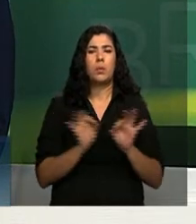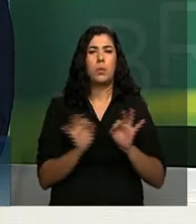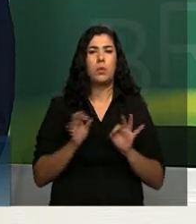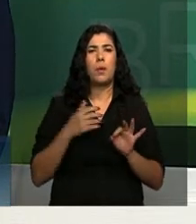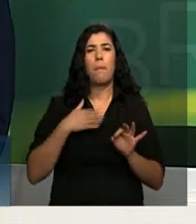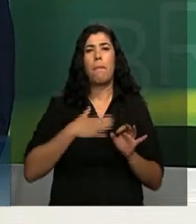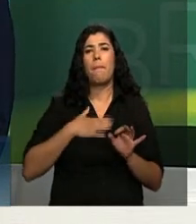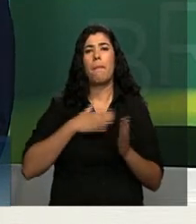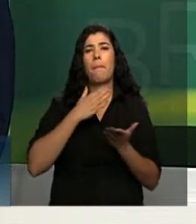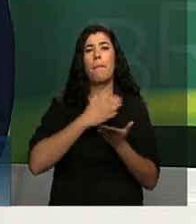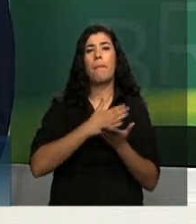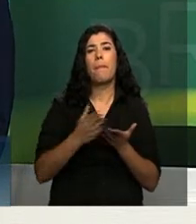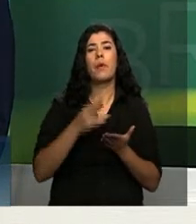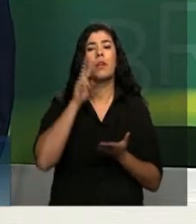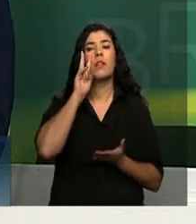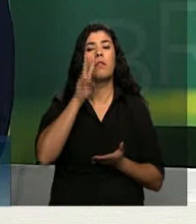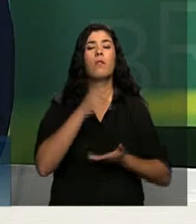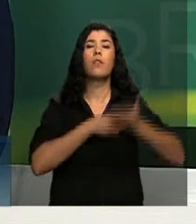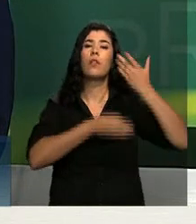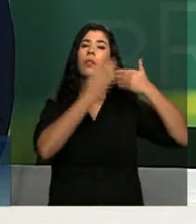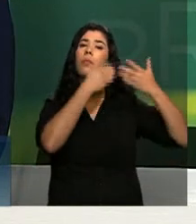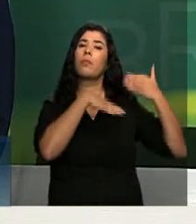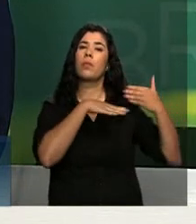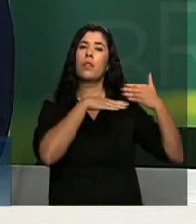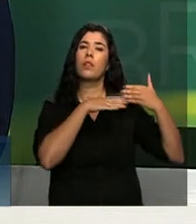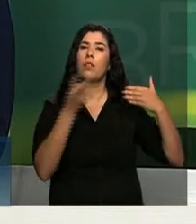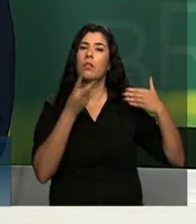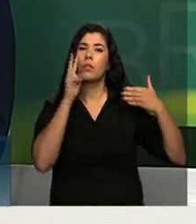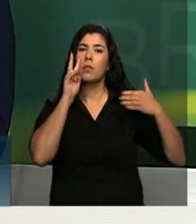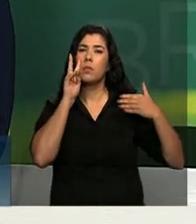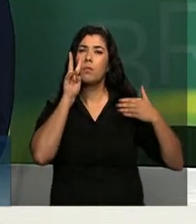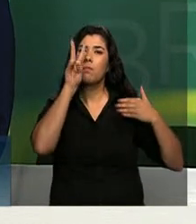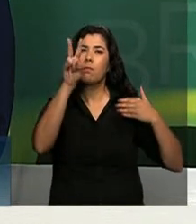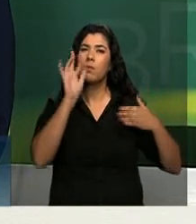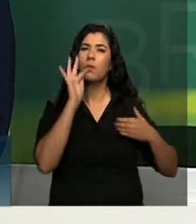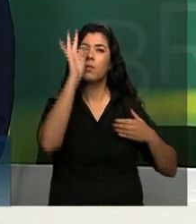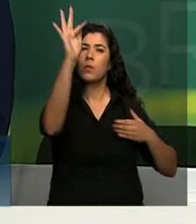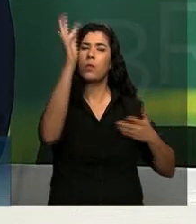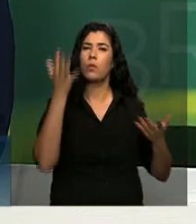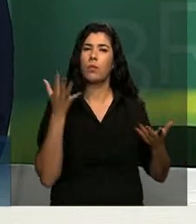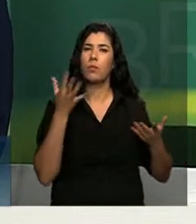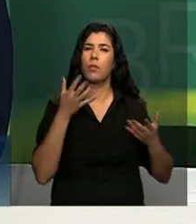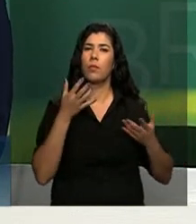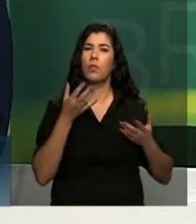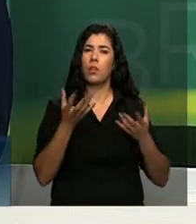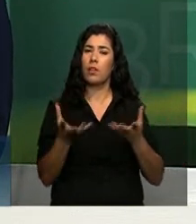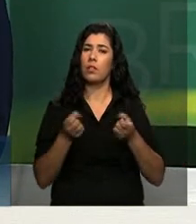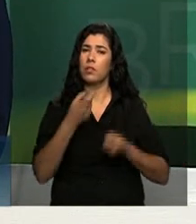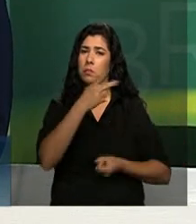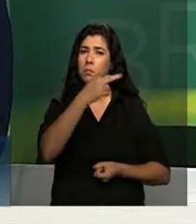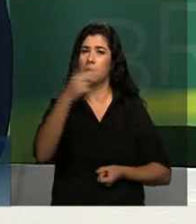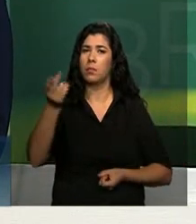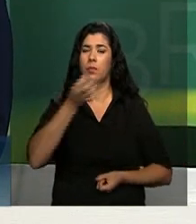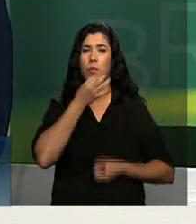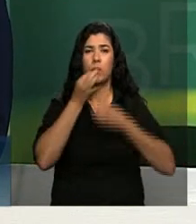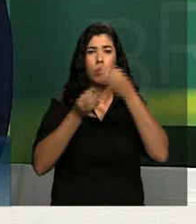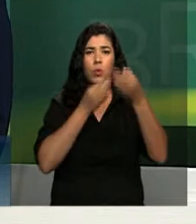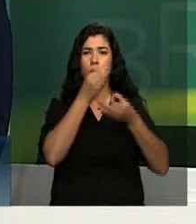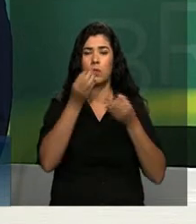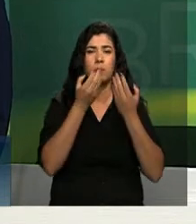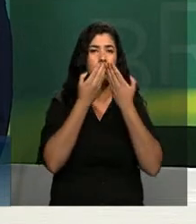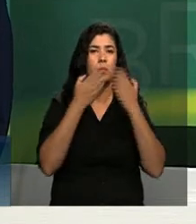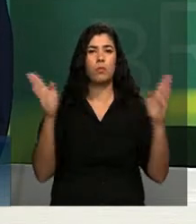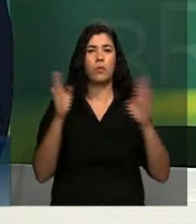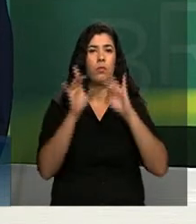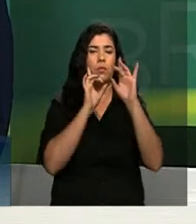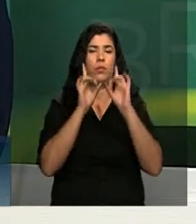iniciativas olhando pelo retrovisor, quero olhar para o futuro. E eu aceito sugestões. Eu estou aqui aberto